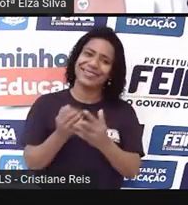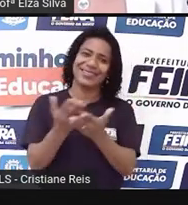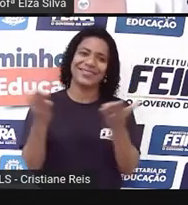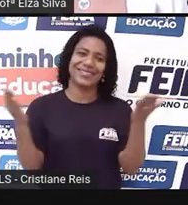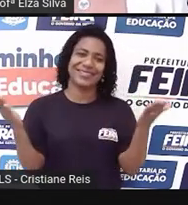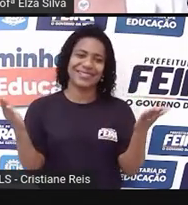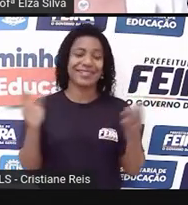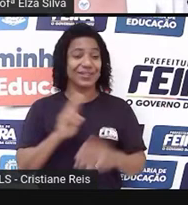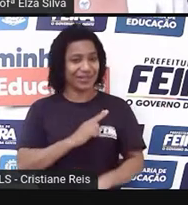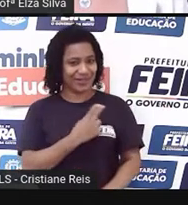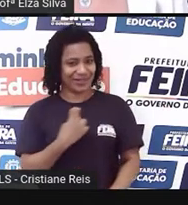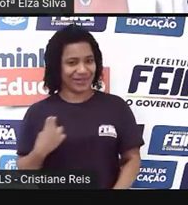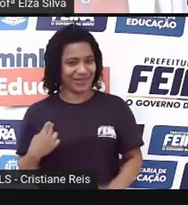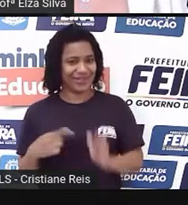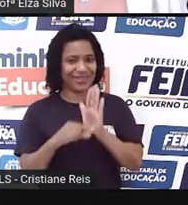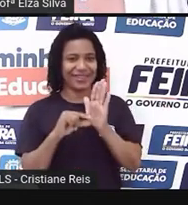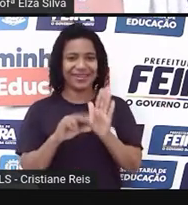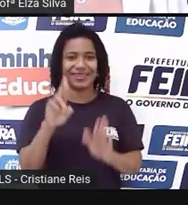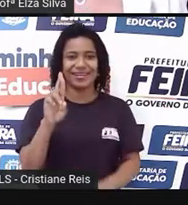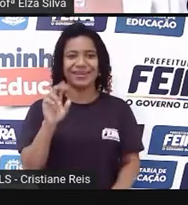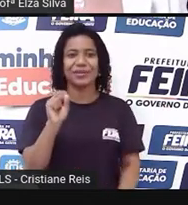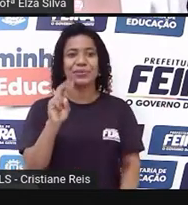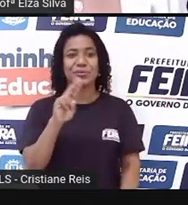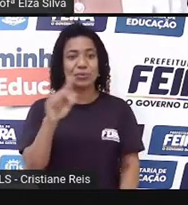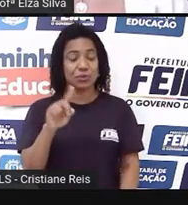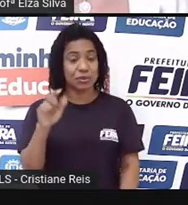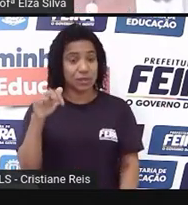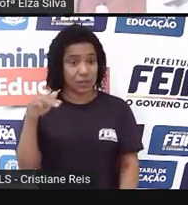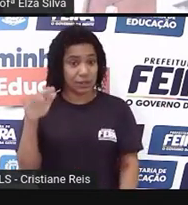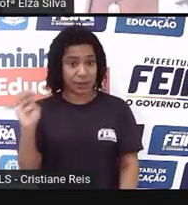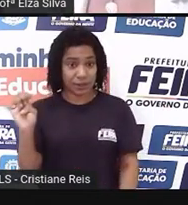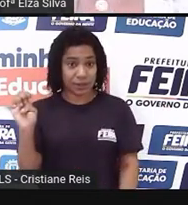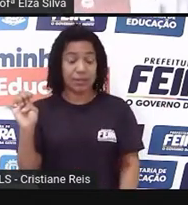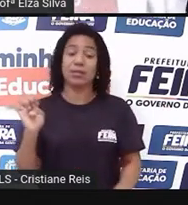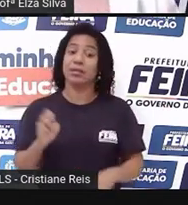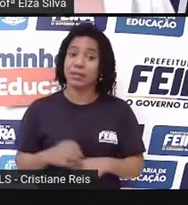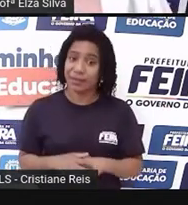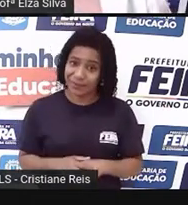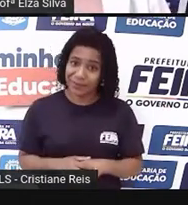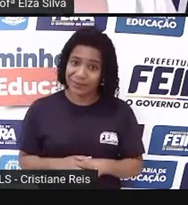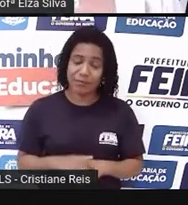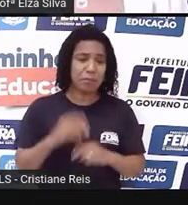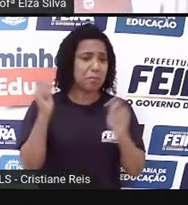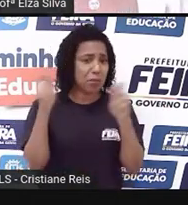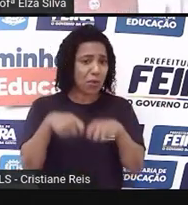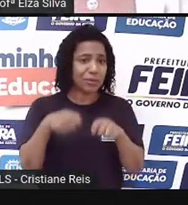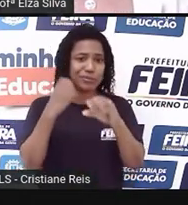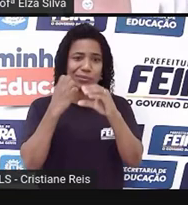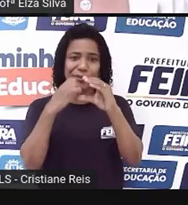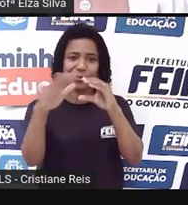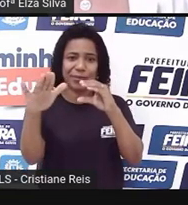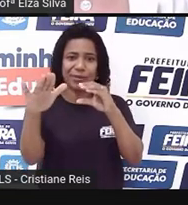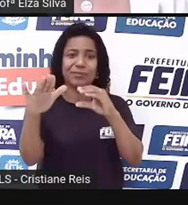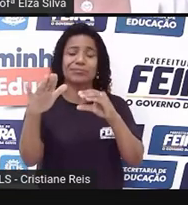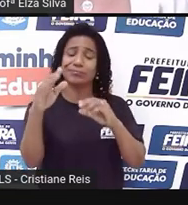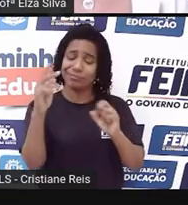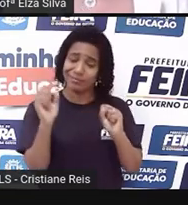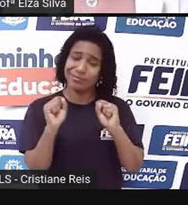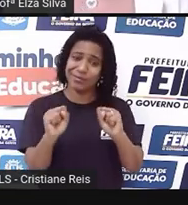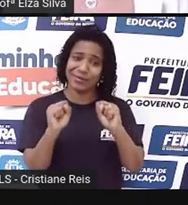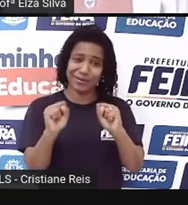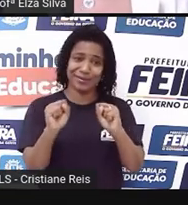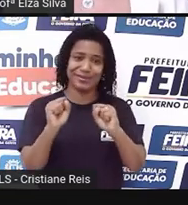Então, esta aqui, meus caros estudantes, é uma possibilidade de você enviar um e-mail pessoal em inglês.